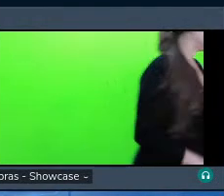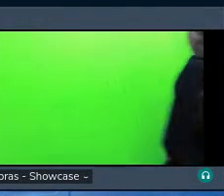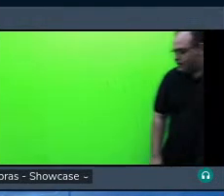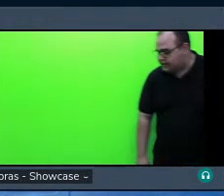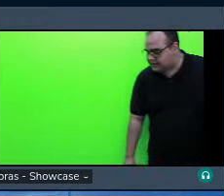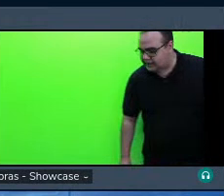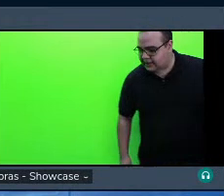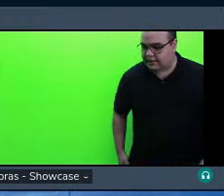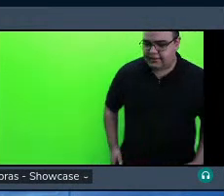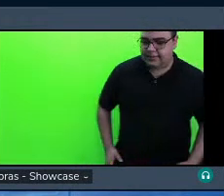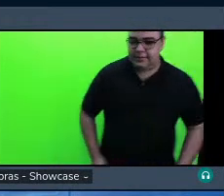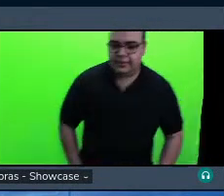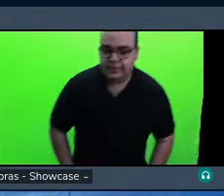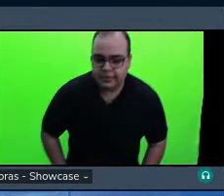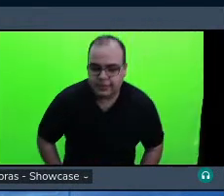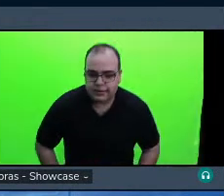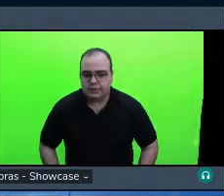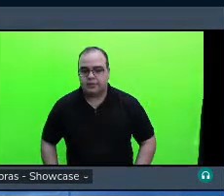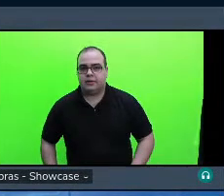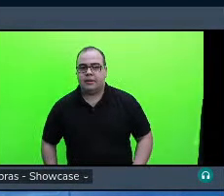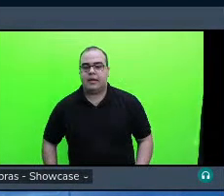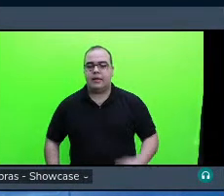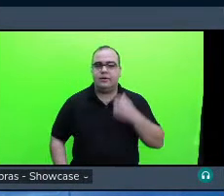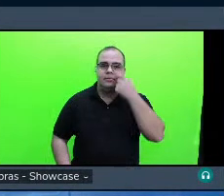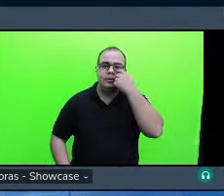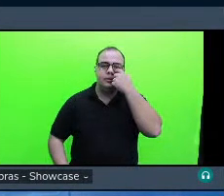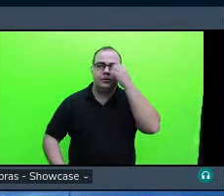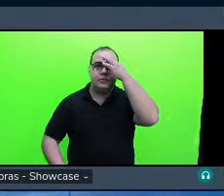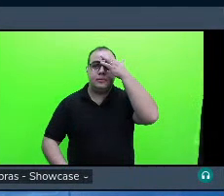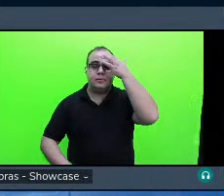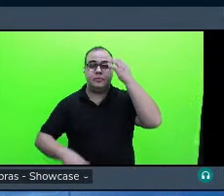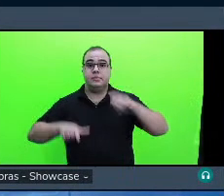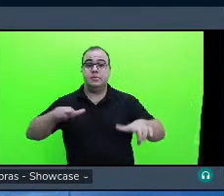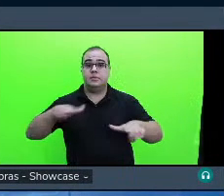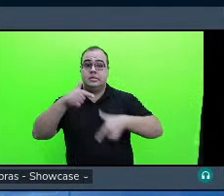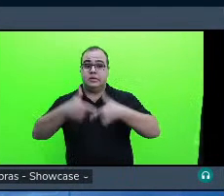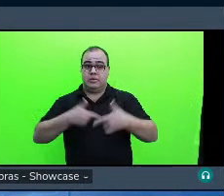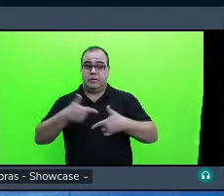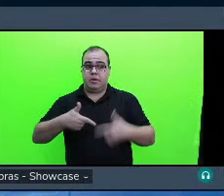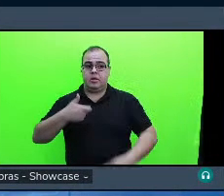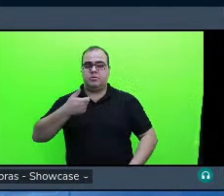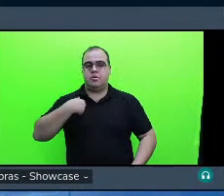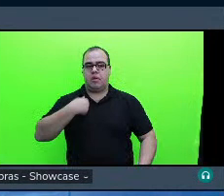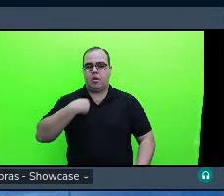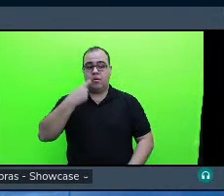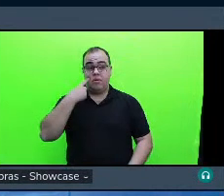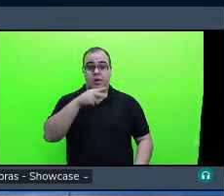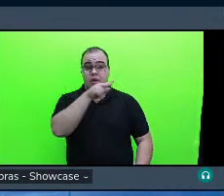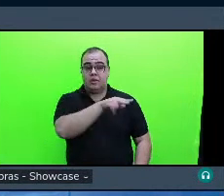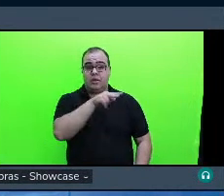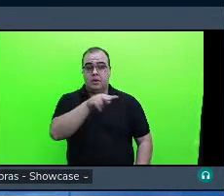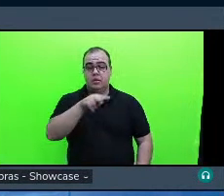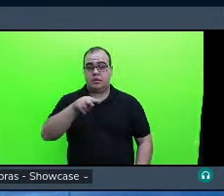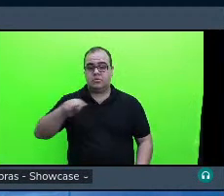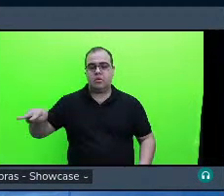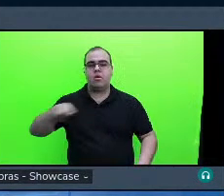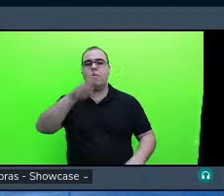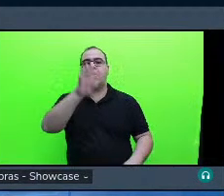e a partir dos trabalhos que analisei naquela tabela a gente